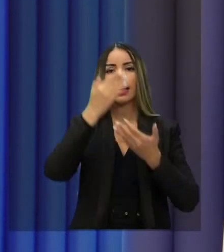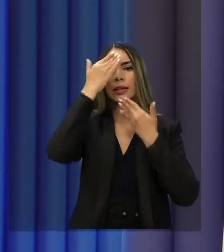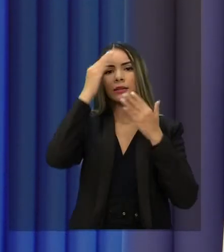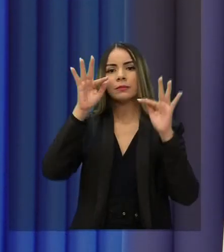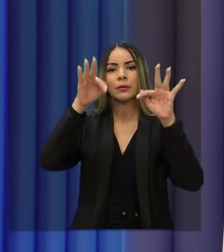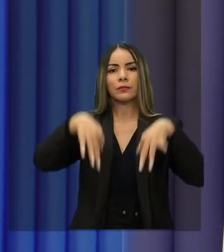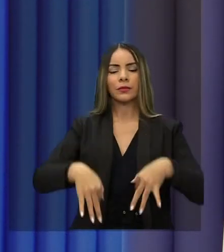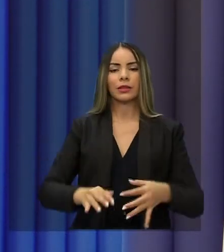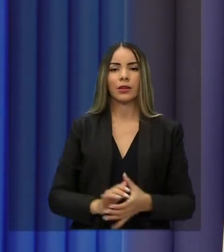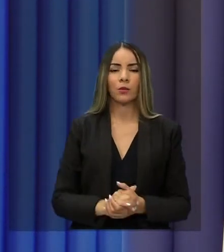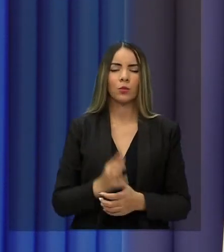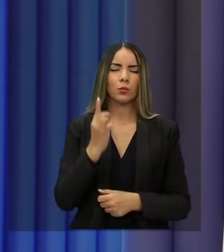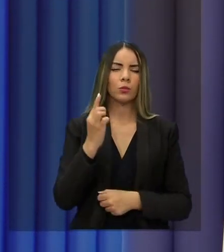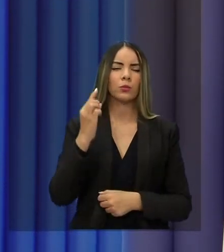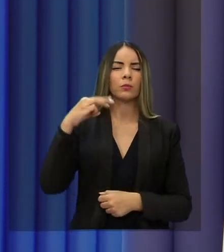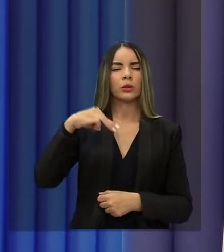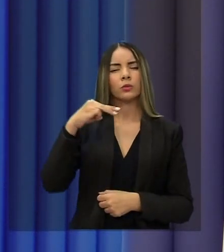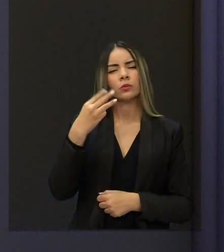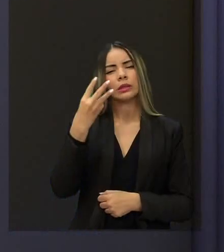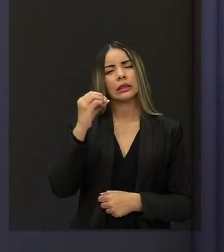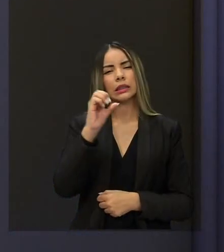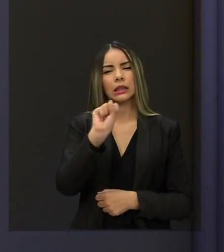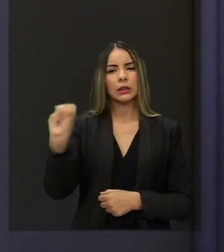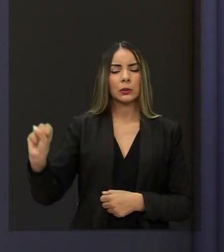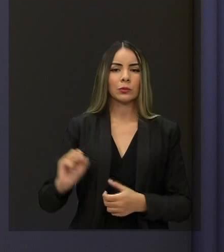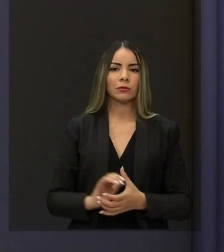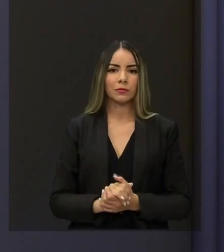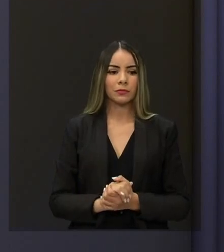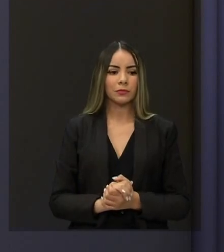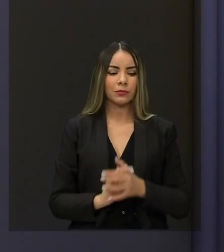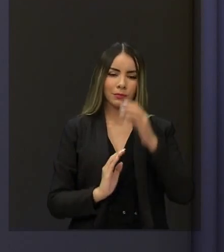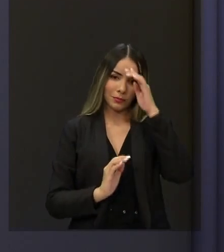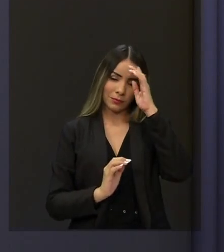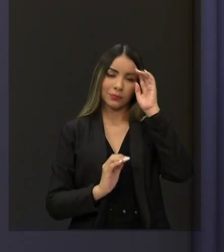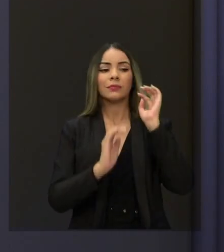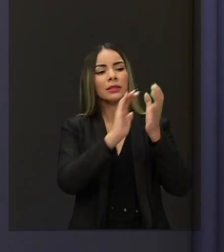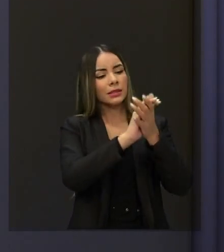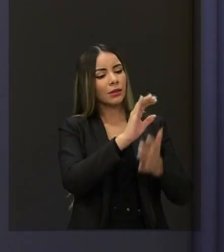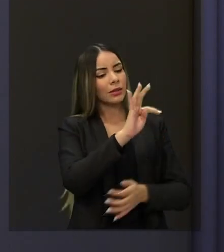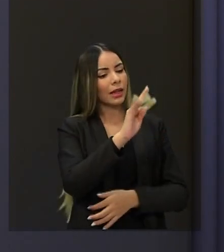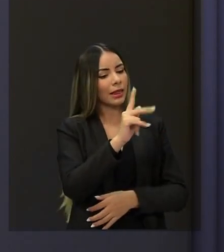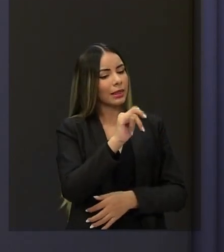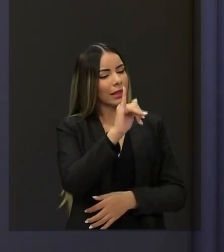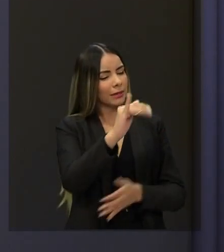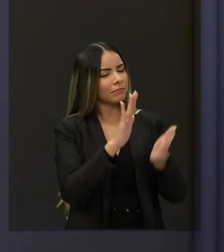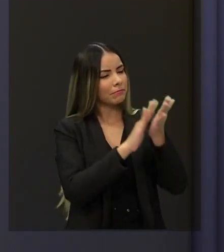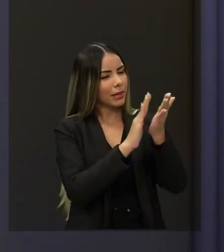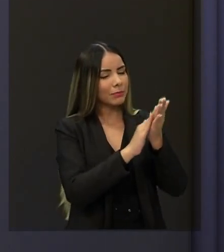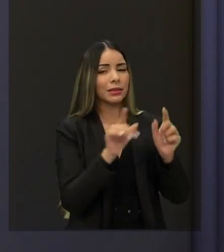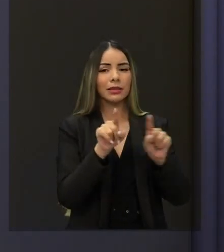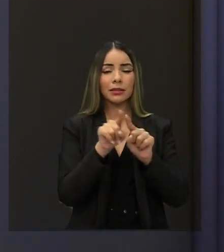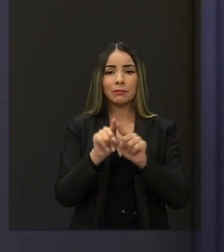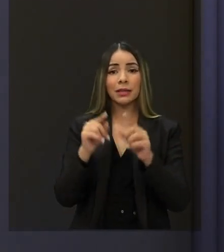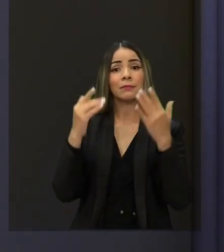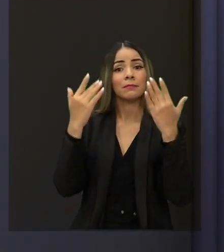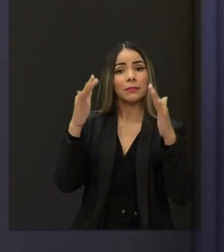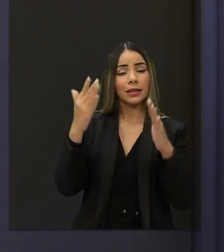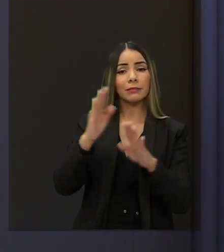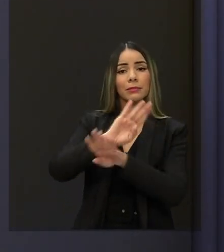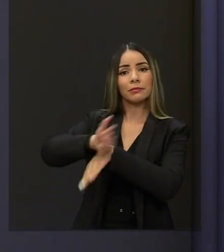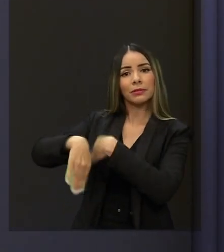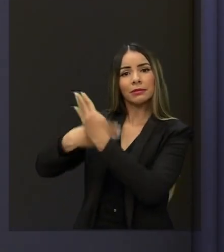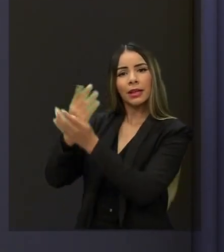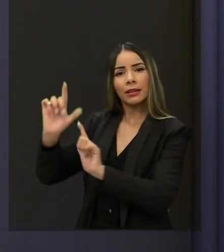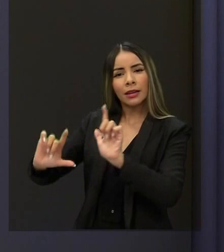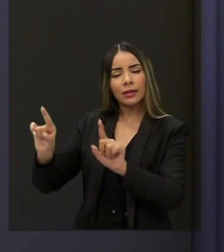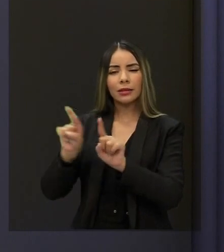O senhor também tem 1 minuto e 30 segundos, candidato. Primeiro, eu queria saudar a Thaís, quero parabenizá-la, parabenizar o sistema Verdes Mares. Quero saudar os